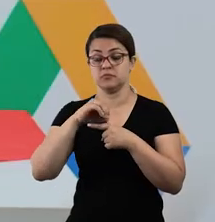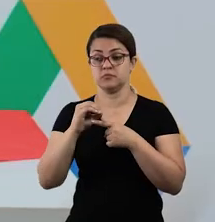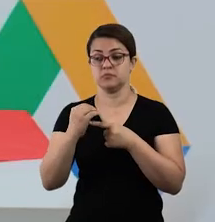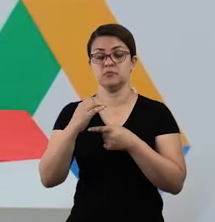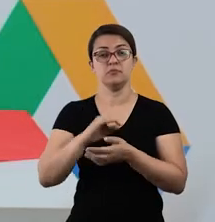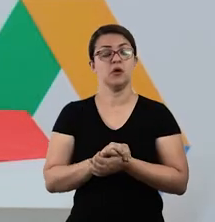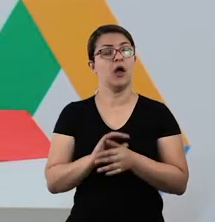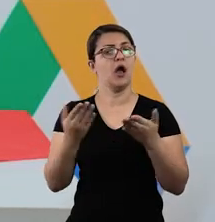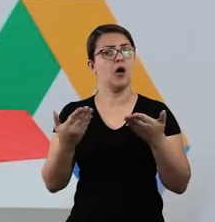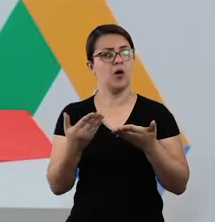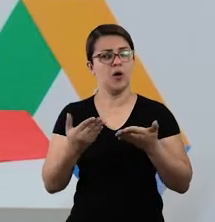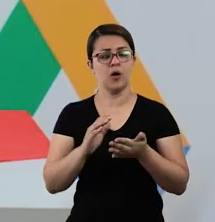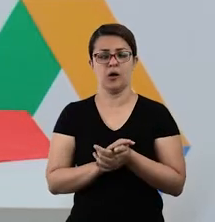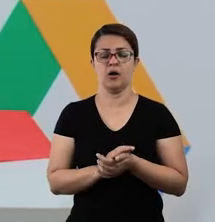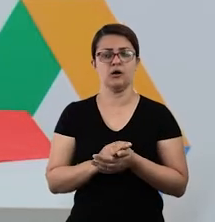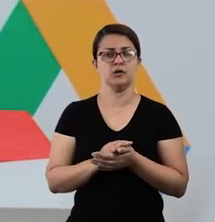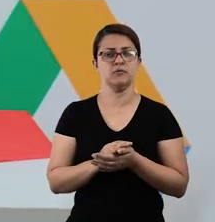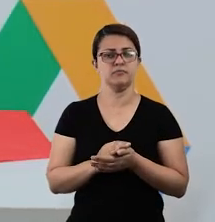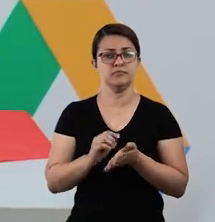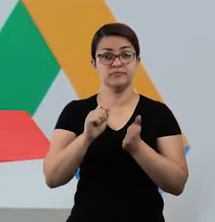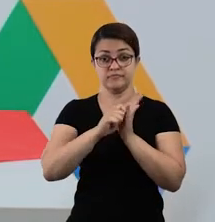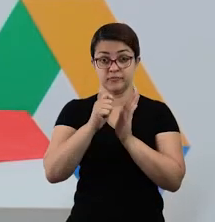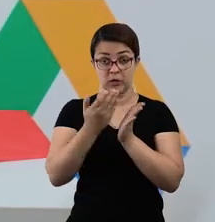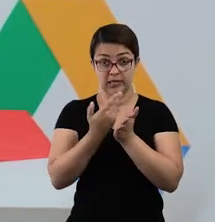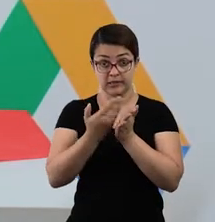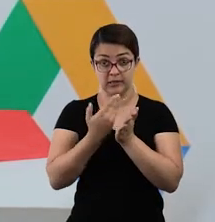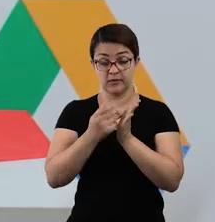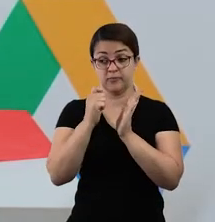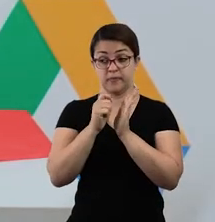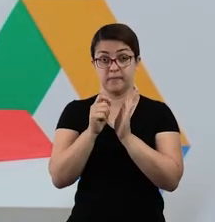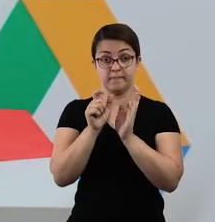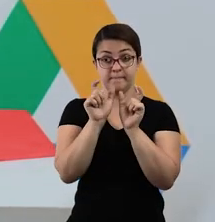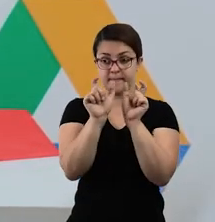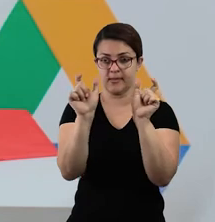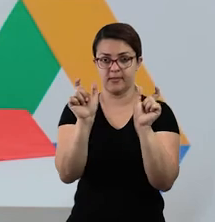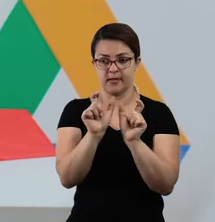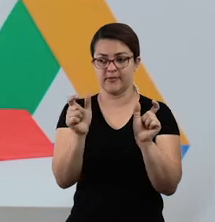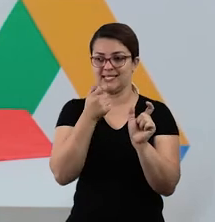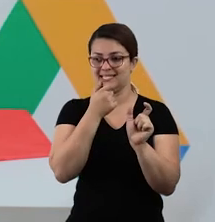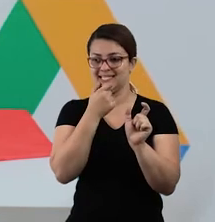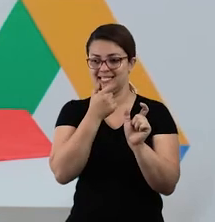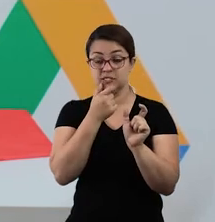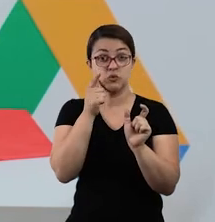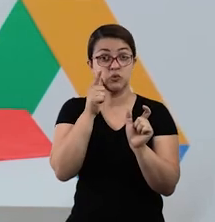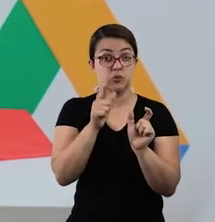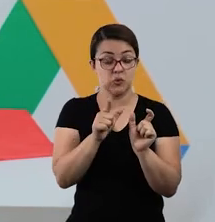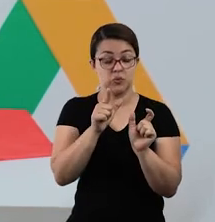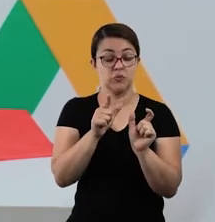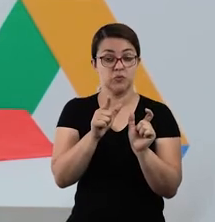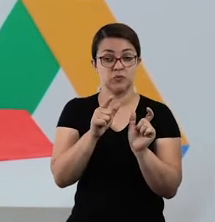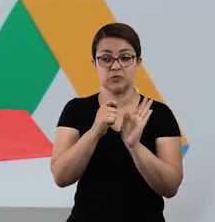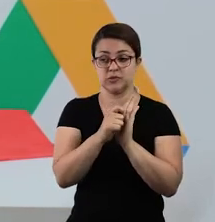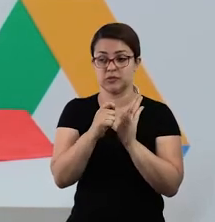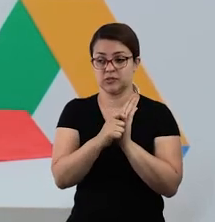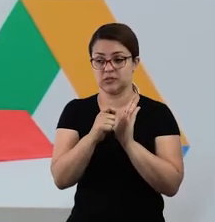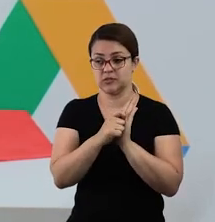Agora, vocês irão escrever no caderno de vocês essas palavrinhas. Vamos de novo?